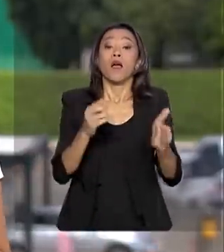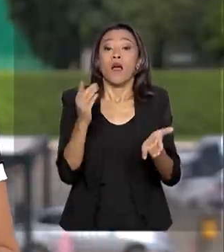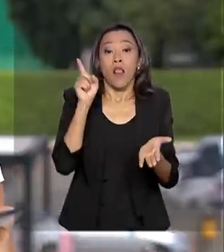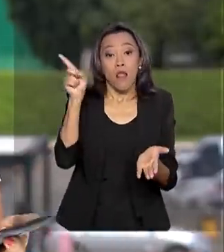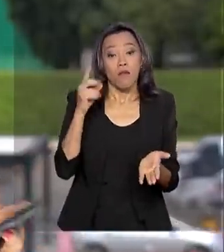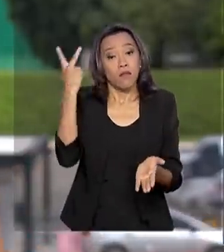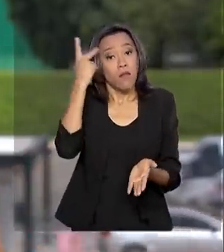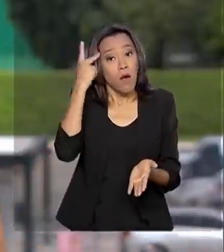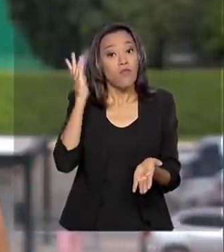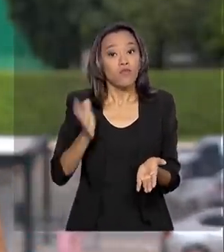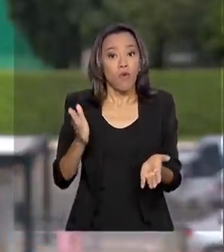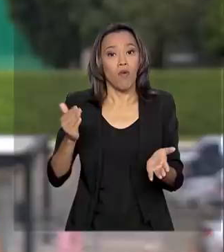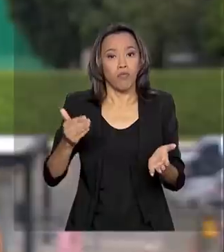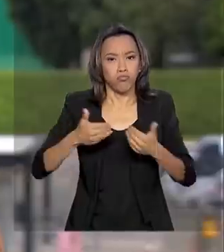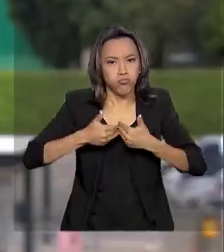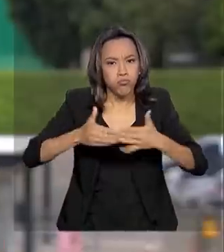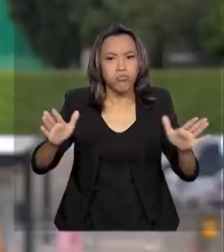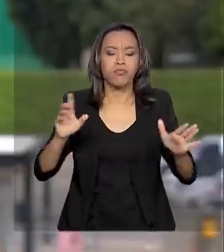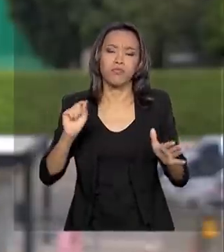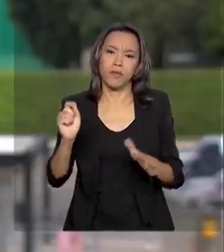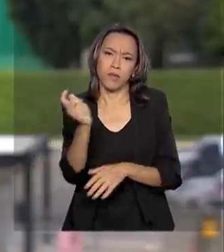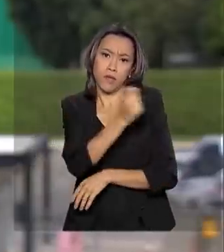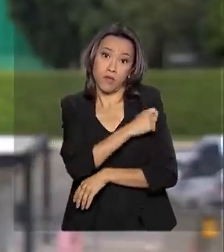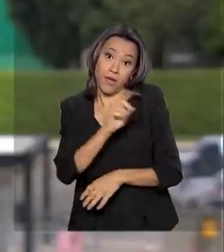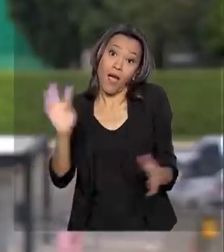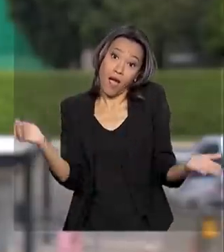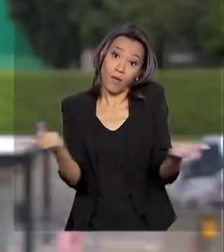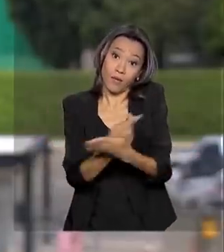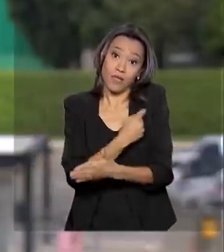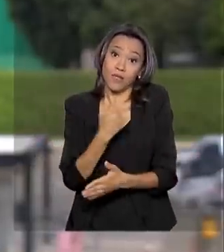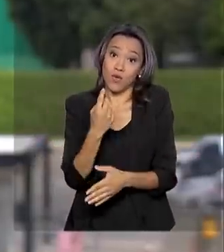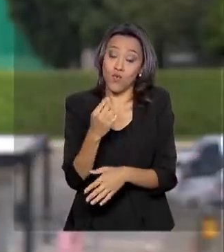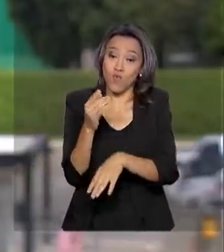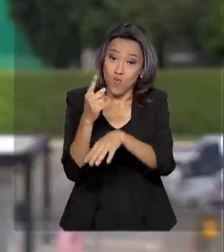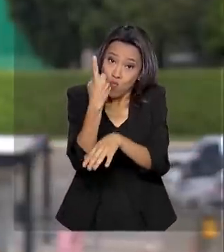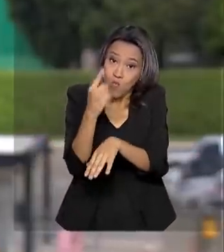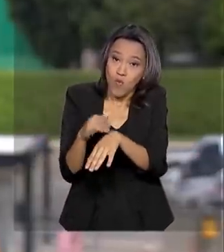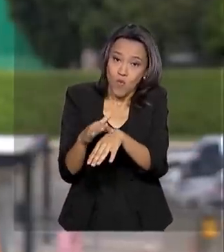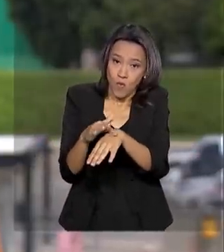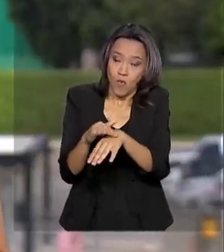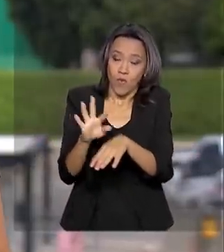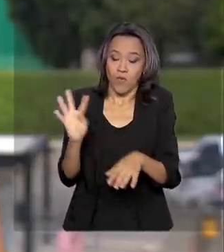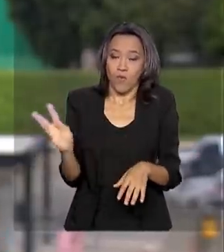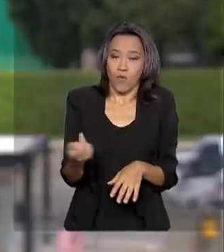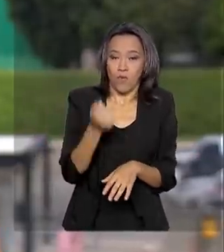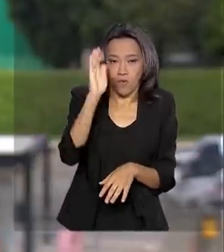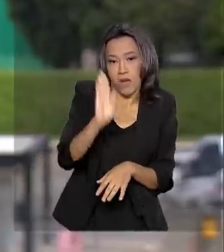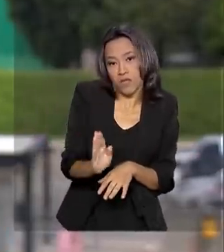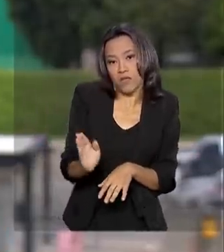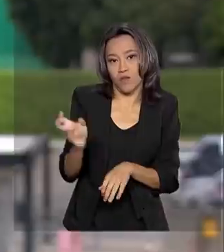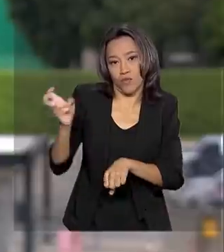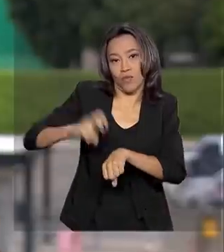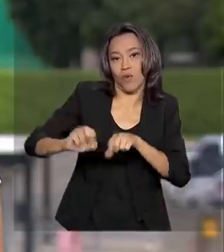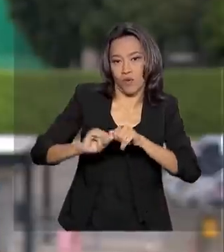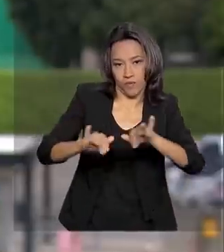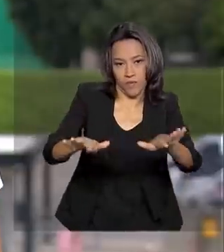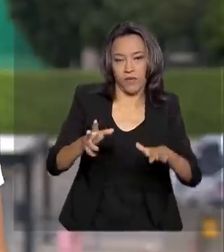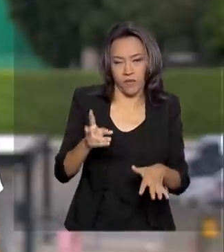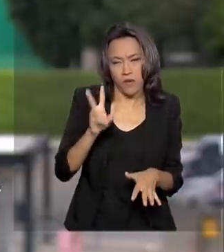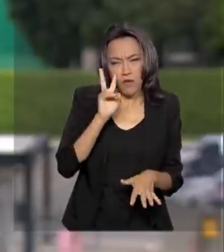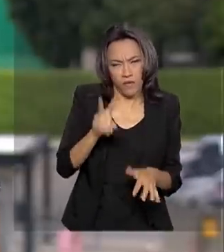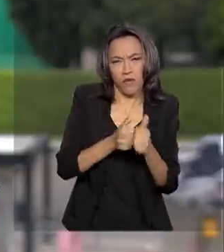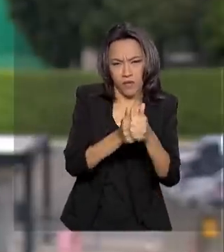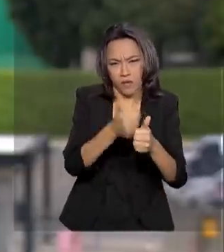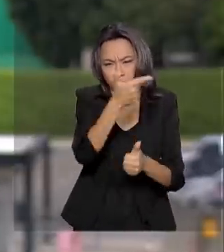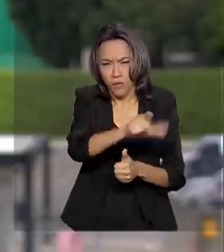onde foi identificado o primeiro caso confirmado do novo coronavírus no Brasil. Quem acompanhou foi o repórter Pablo Mundim. Veja aí na